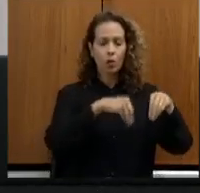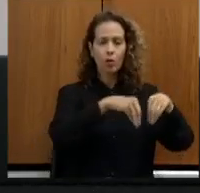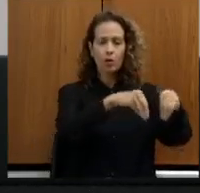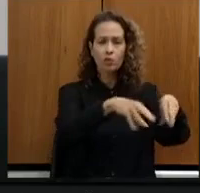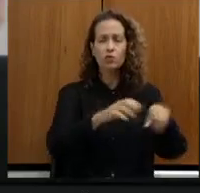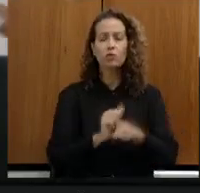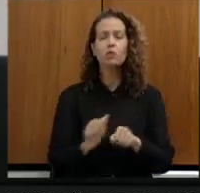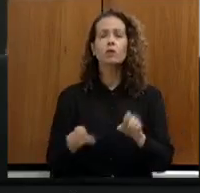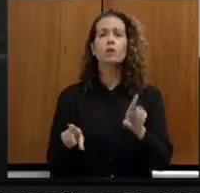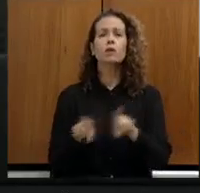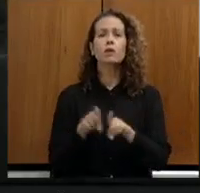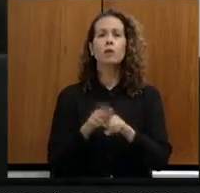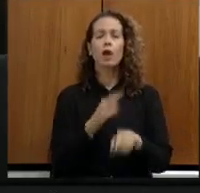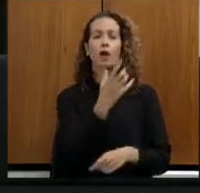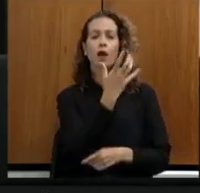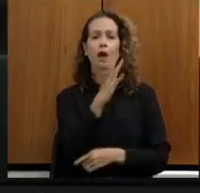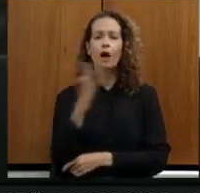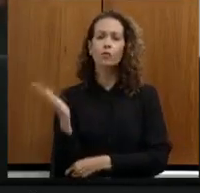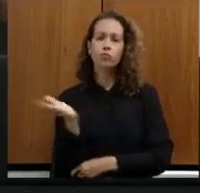das árvores, porque,